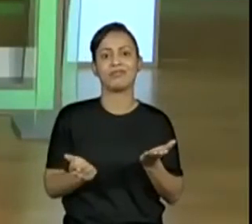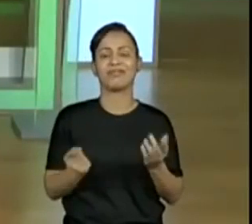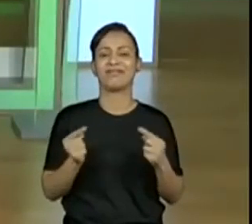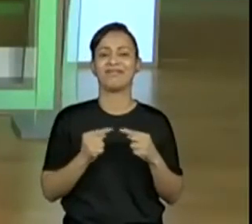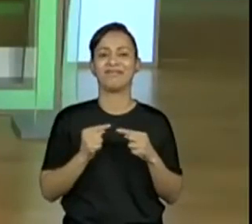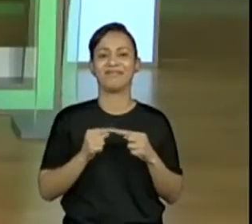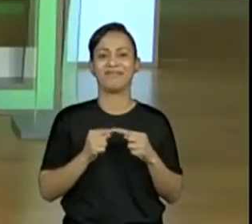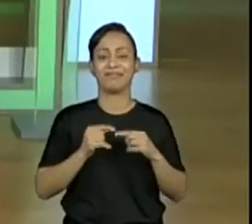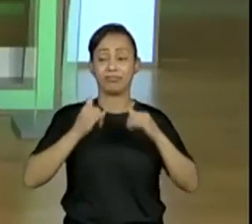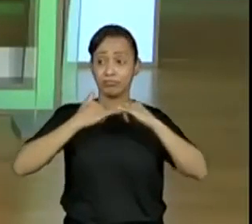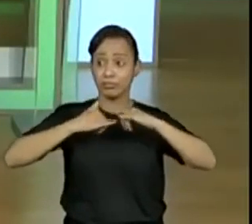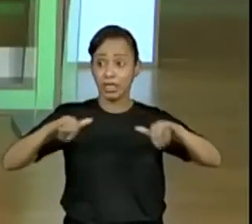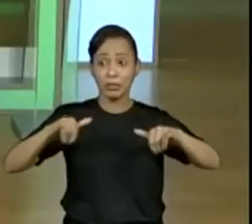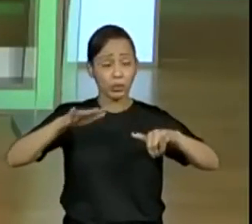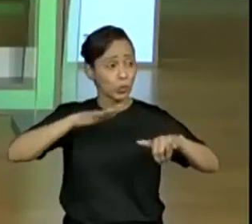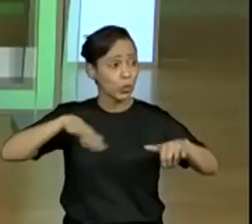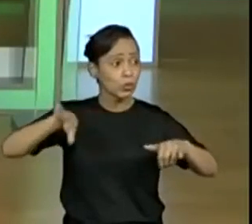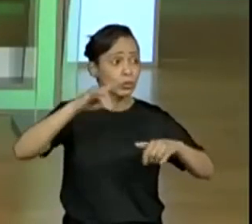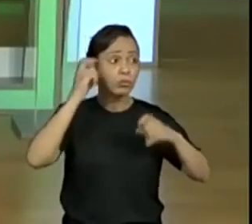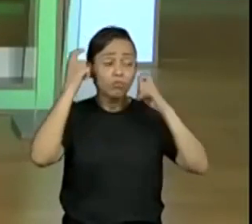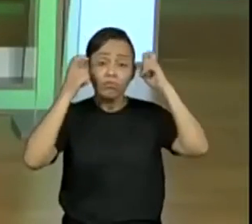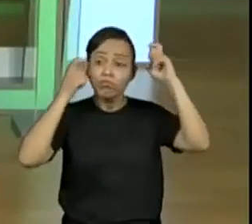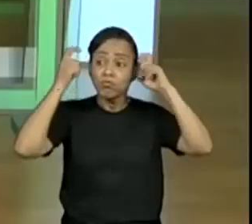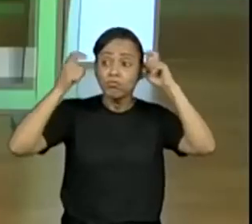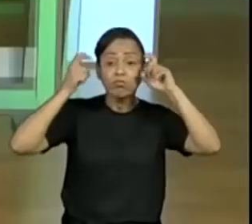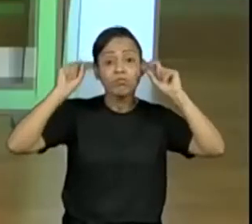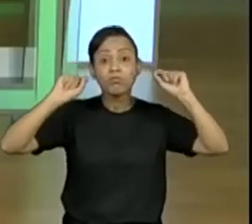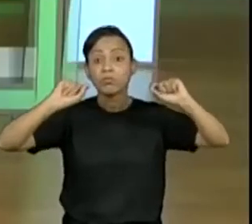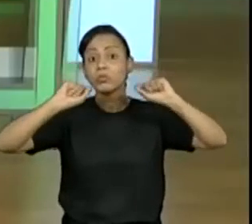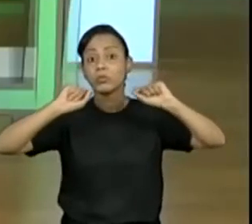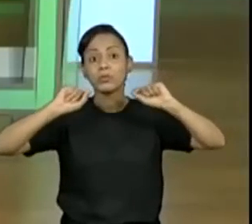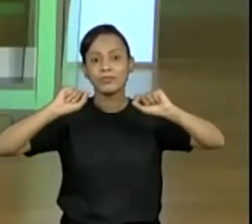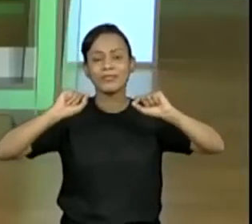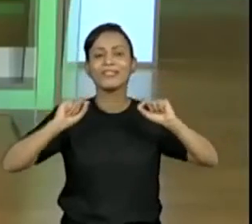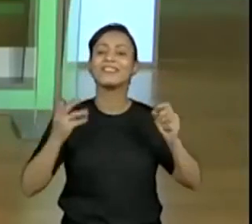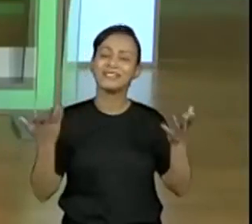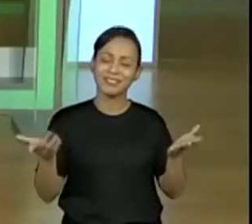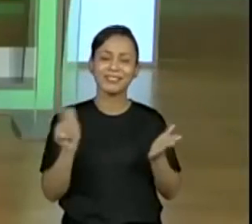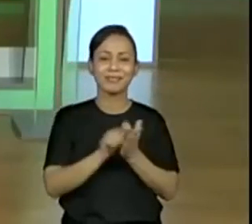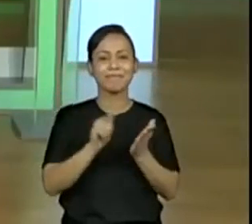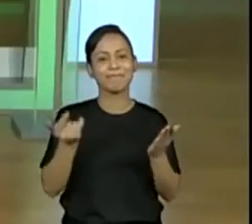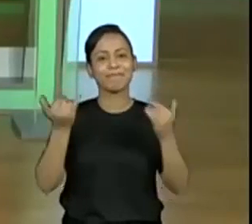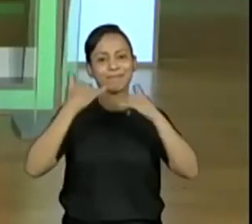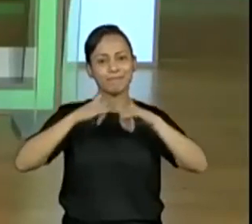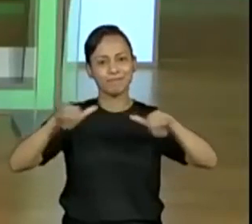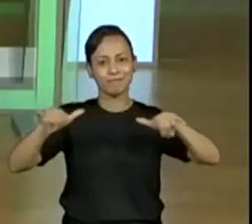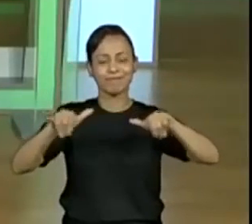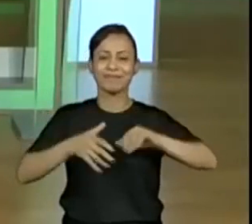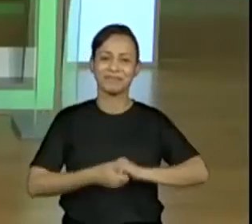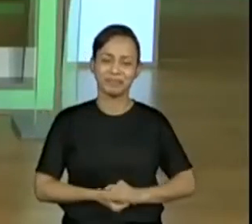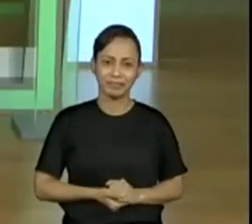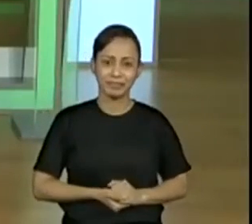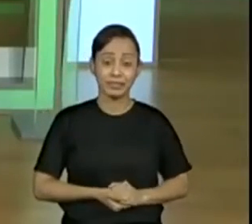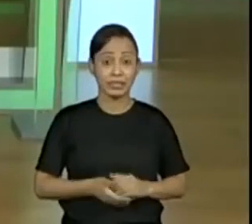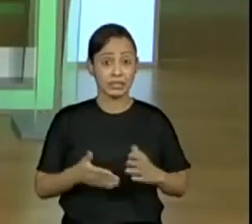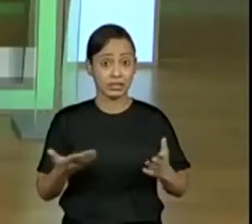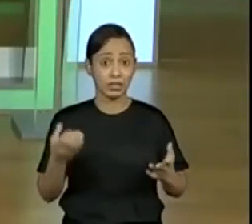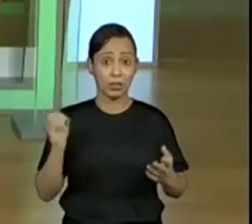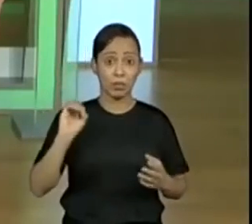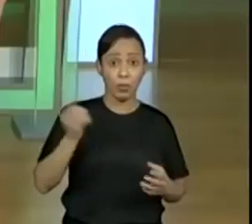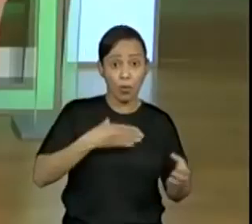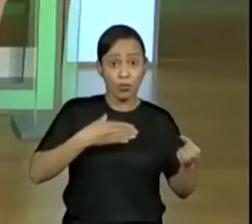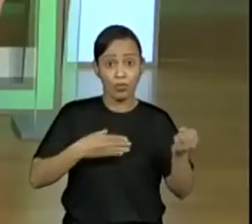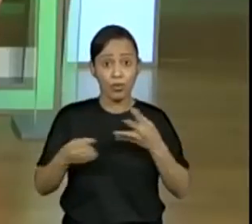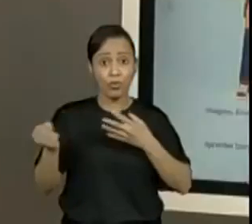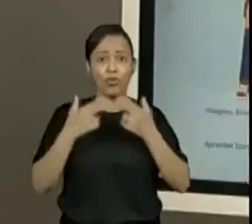assunto, que todo mundo está conversando, né? E a cada dia elas vão se renovando porque coisas novas vão acontecendo.